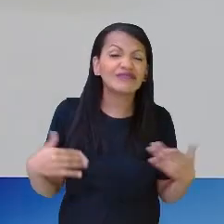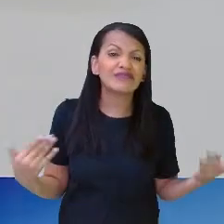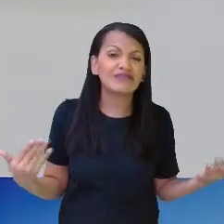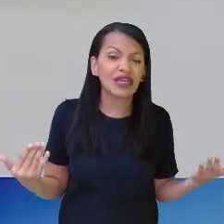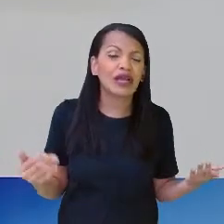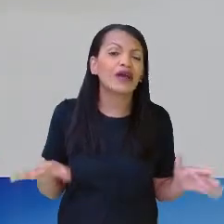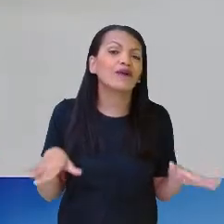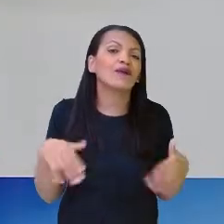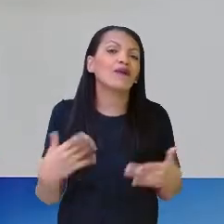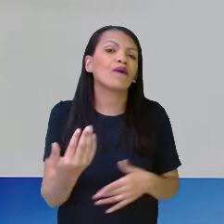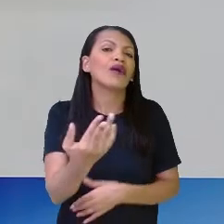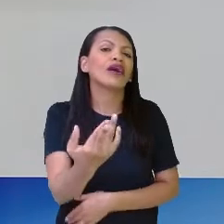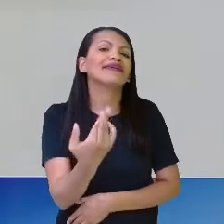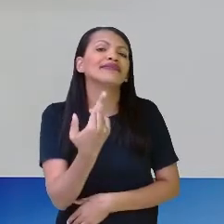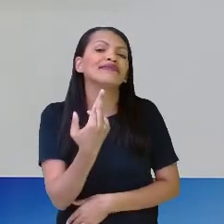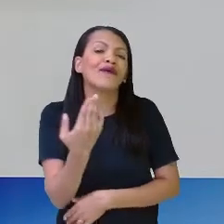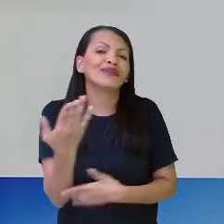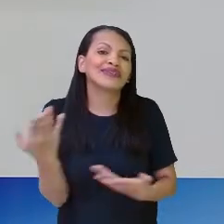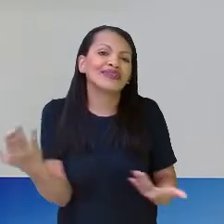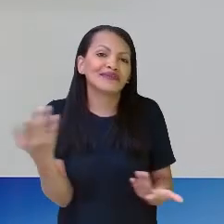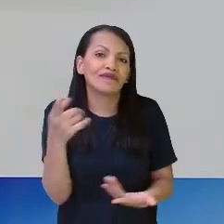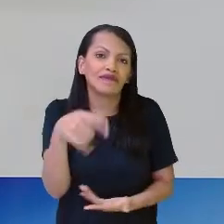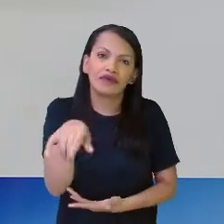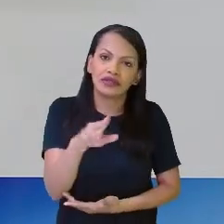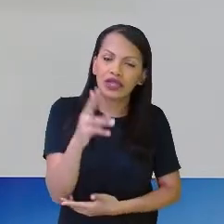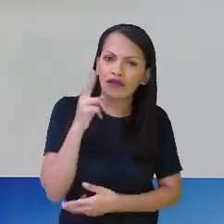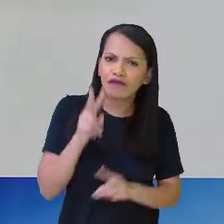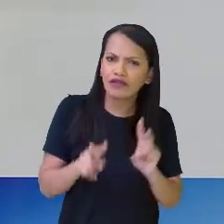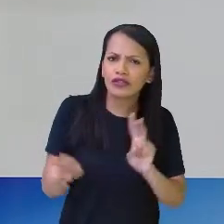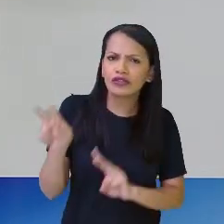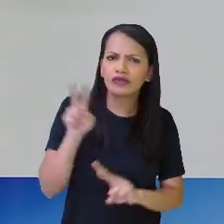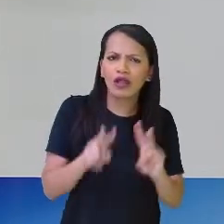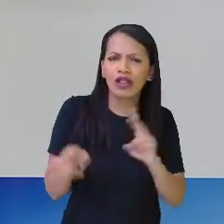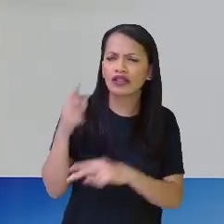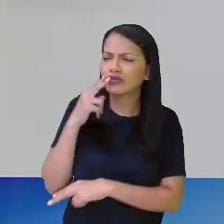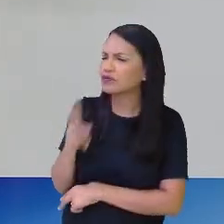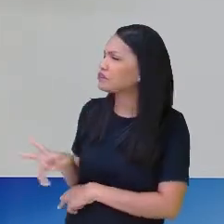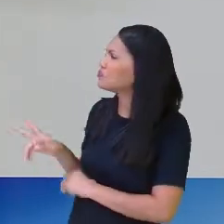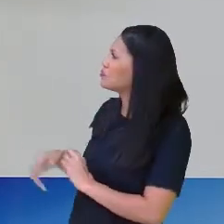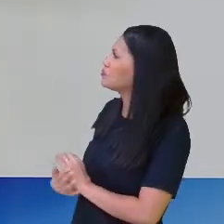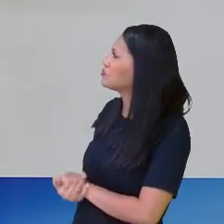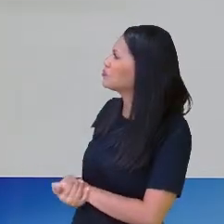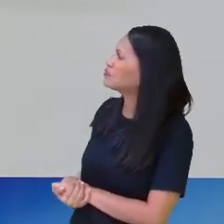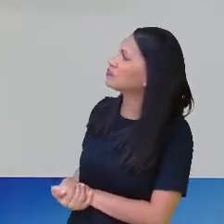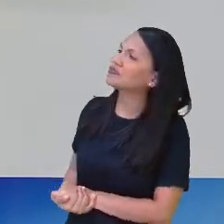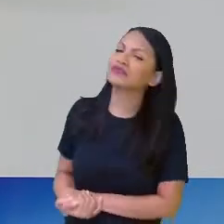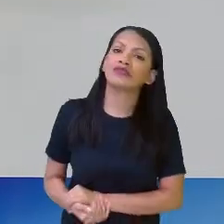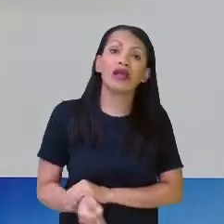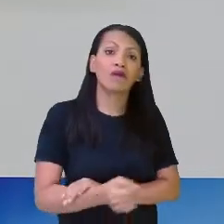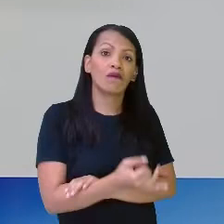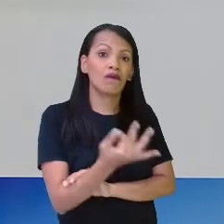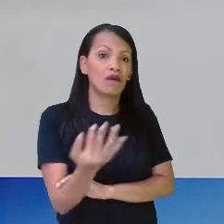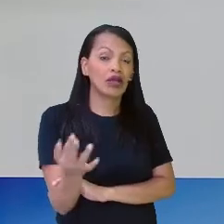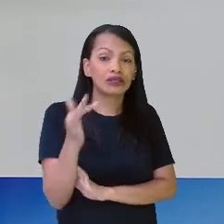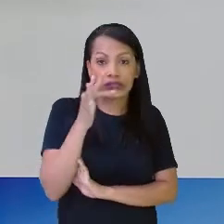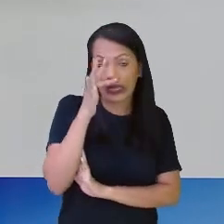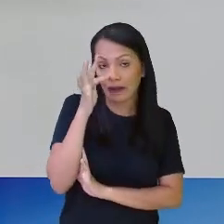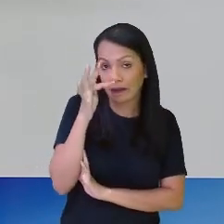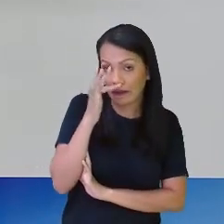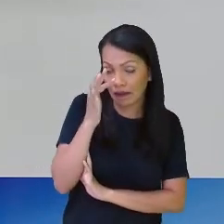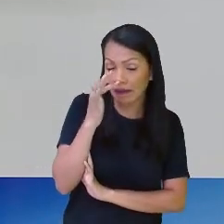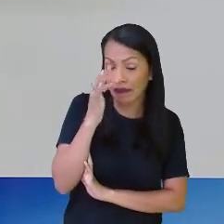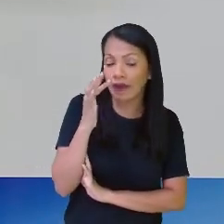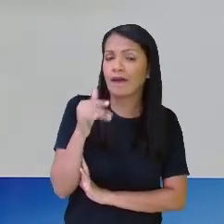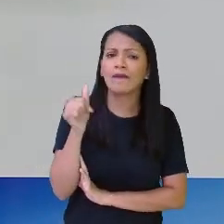qual é a resposta? Qual é a resposta que vocês visualizando essas rosas? Quantas rosas Silvia vai